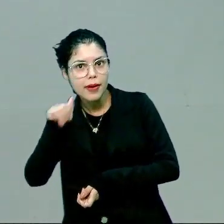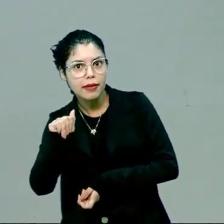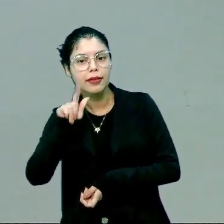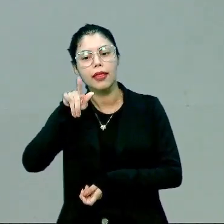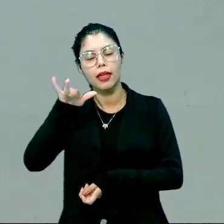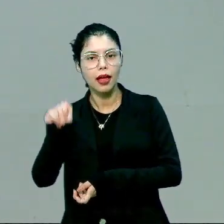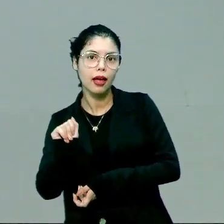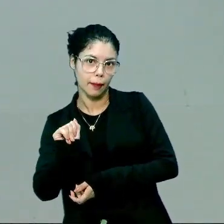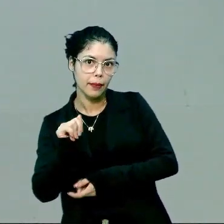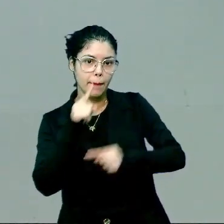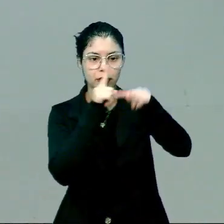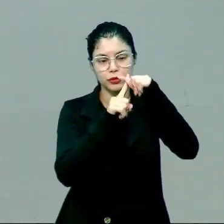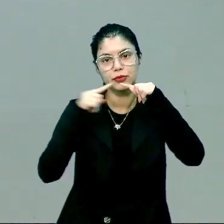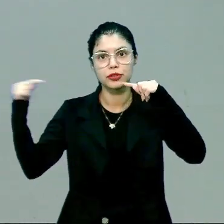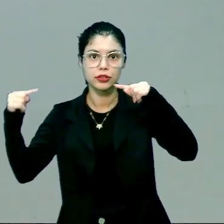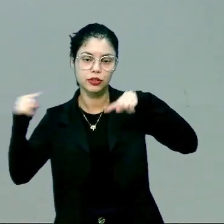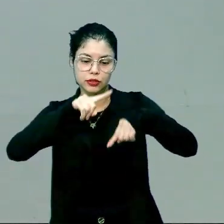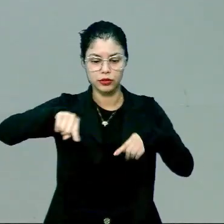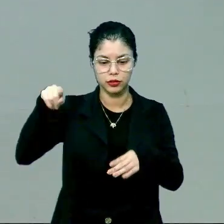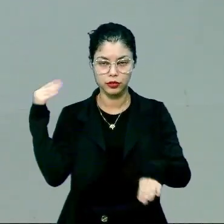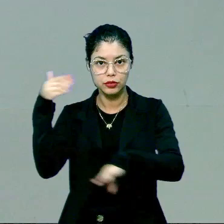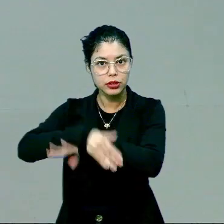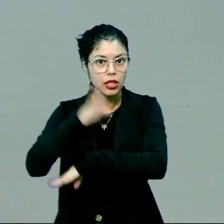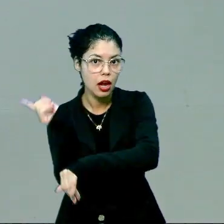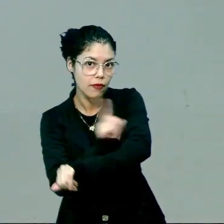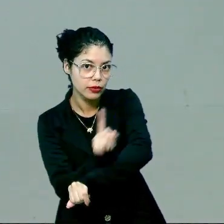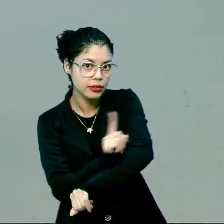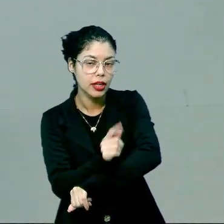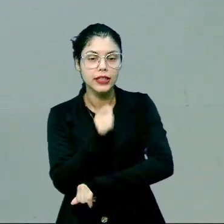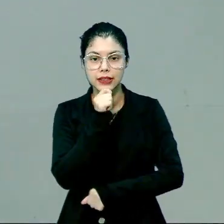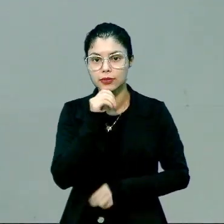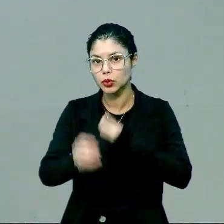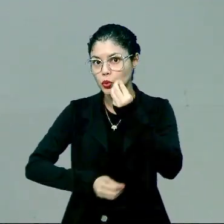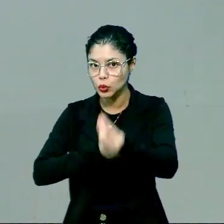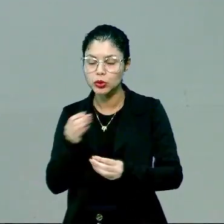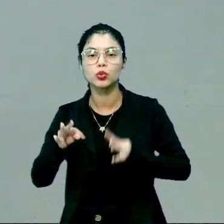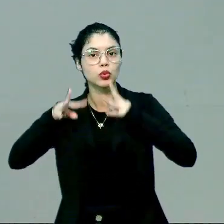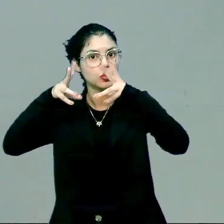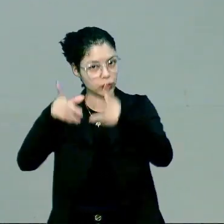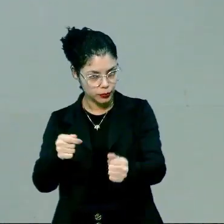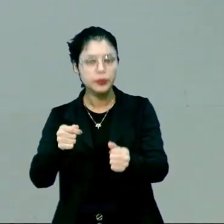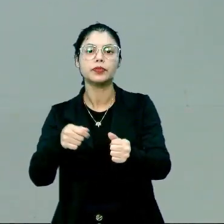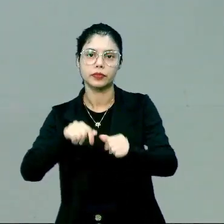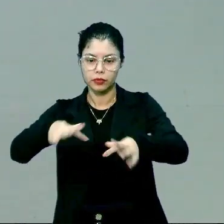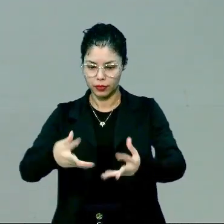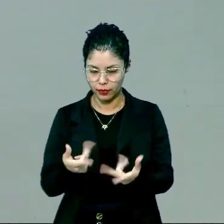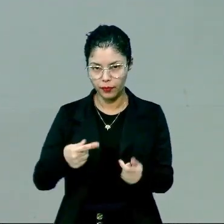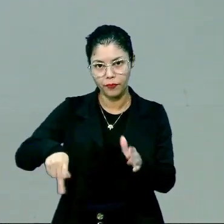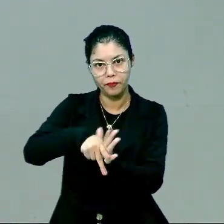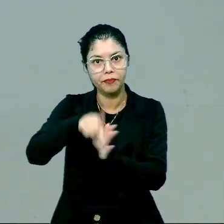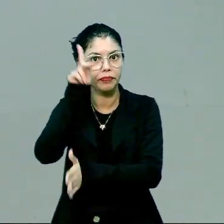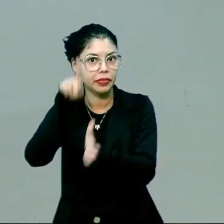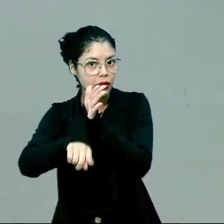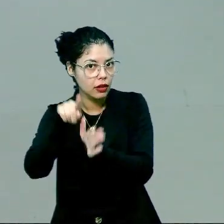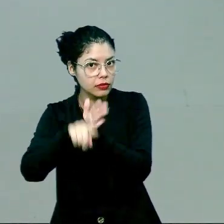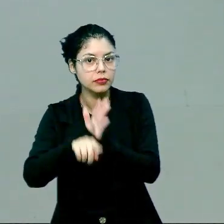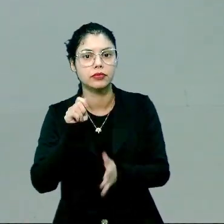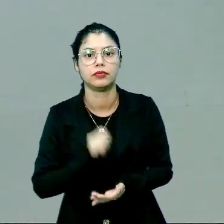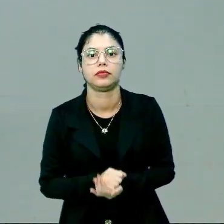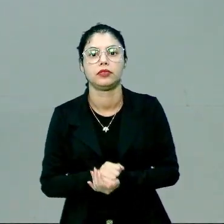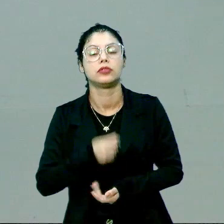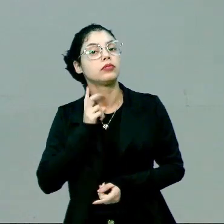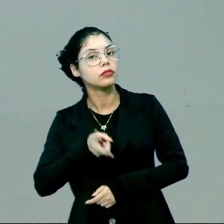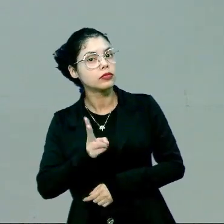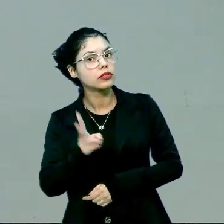as suas cargas, poder de penetração, velocidade, como que faz essa aplicabilidade dentro de uma questão. E hoje nós vamos